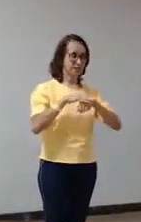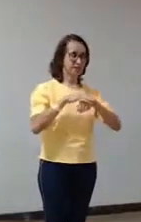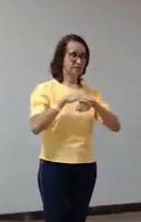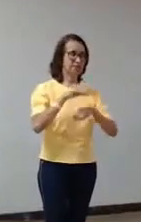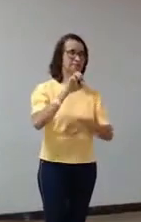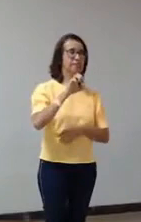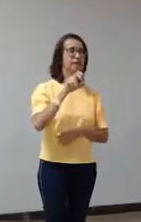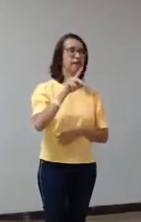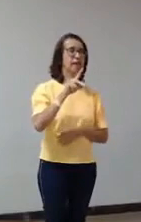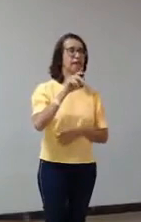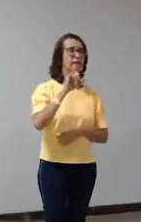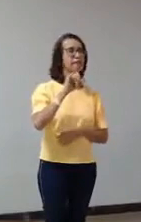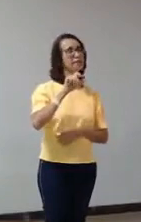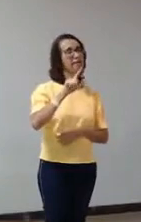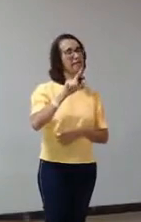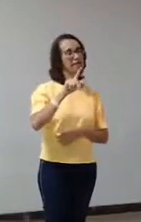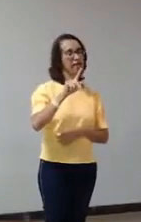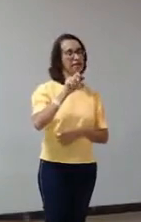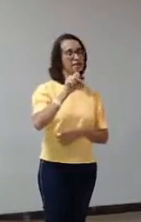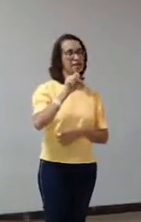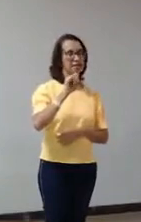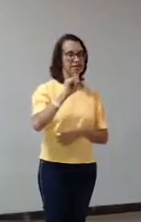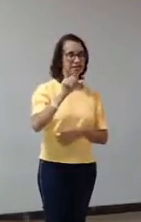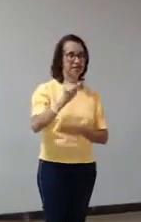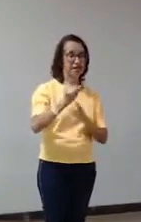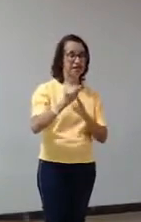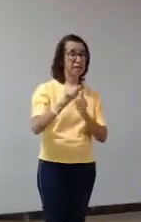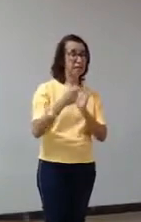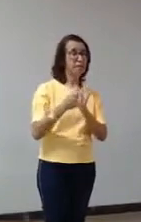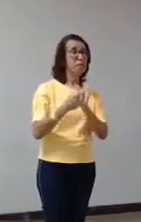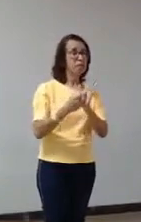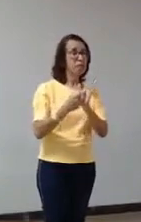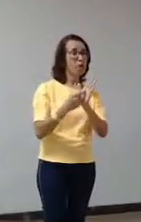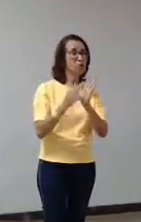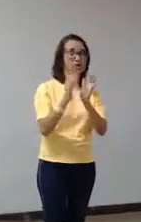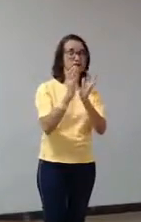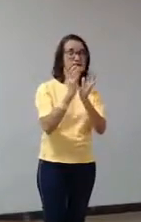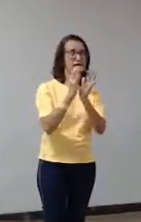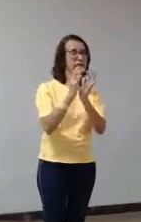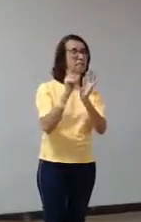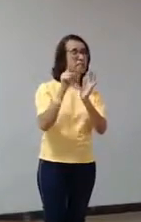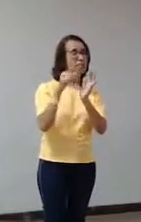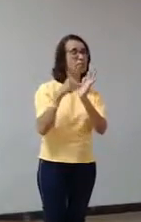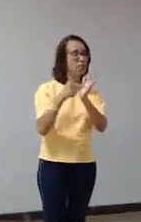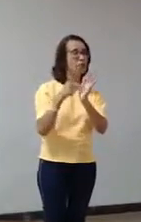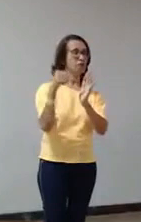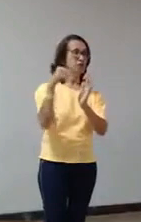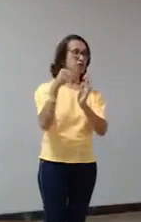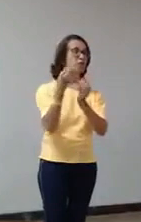encurtadas, e aí isso bagunça um pouco a sinalização inibitória.